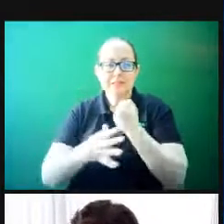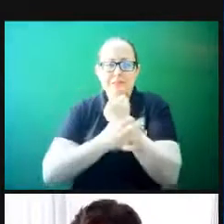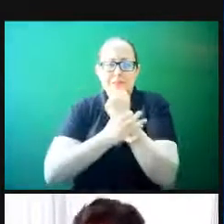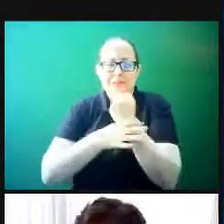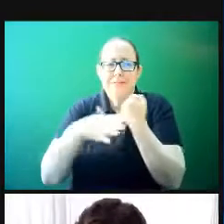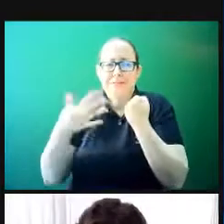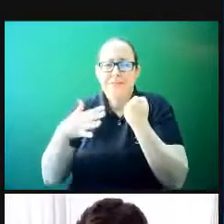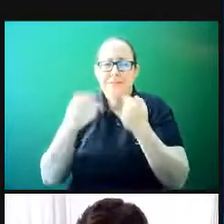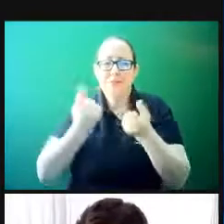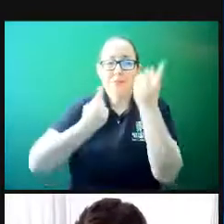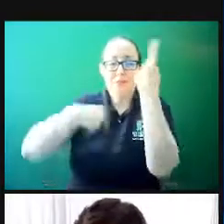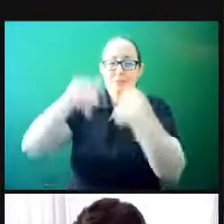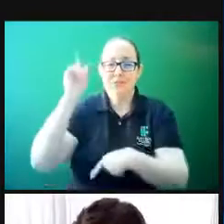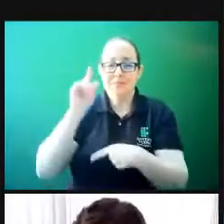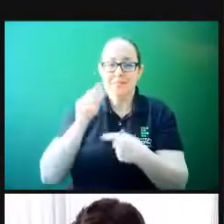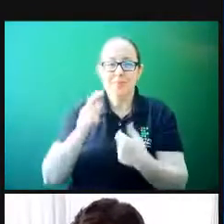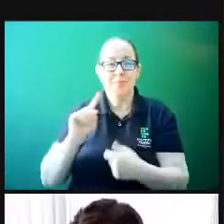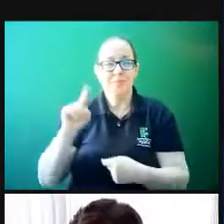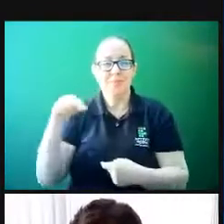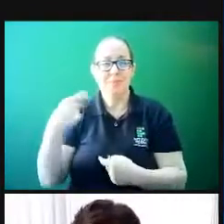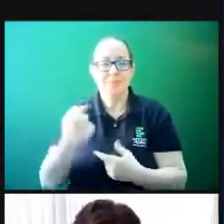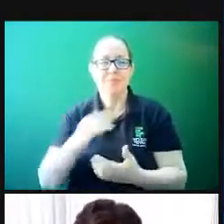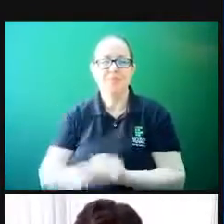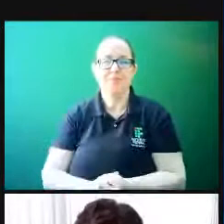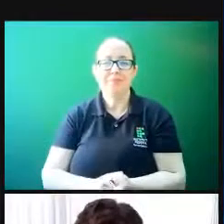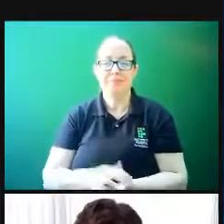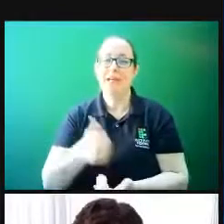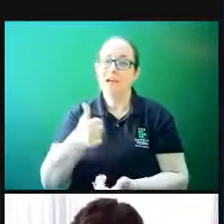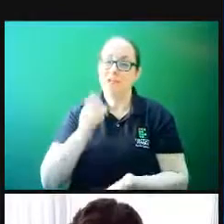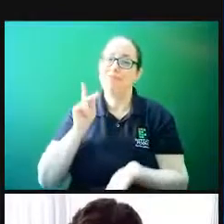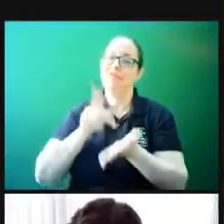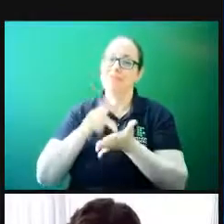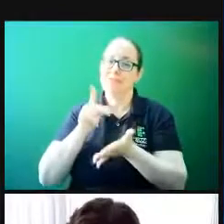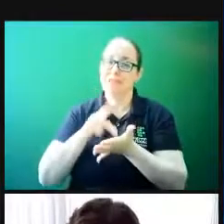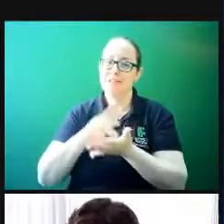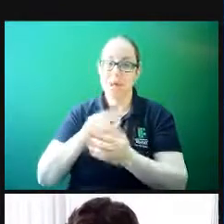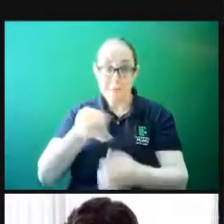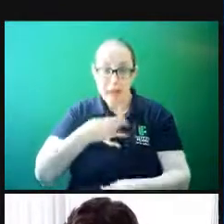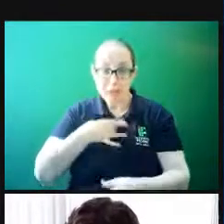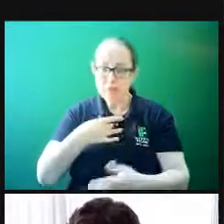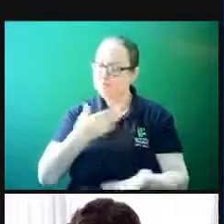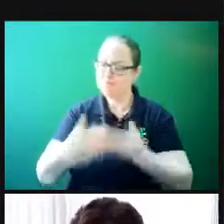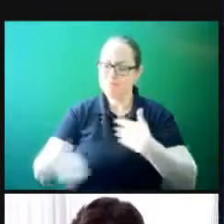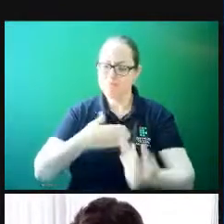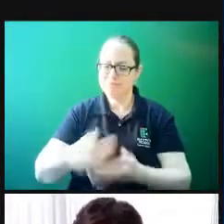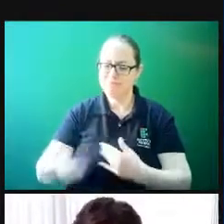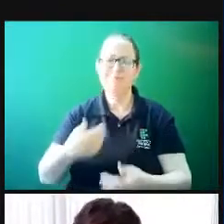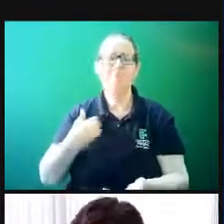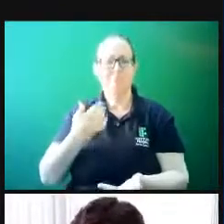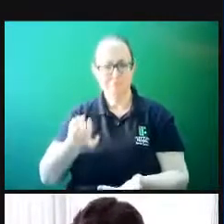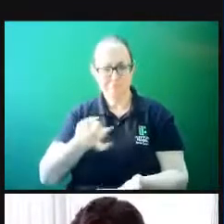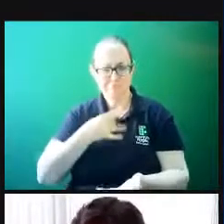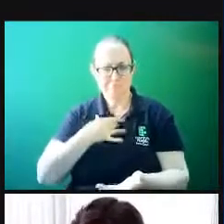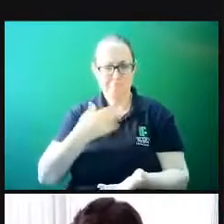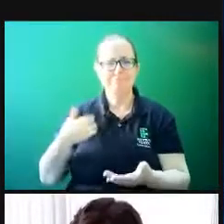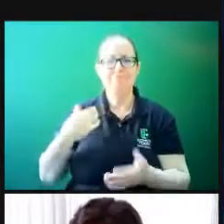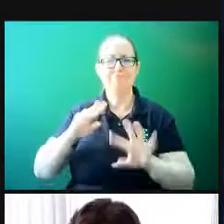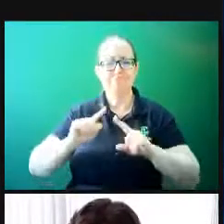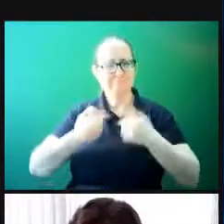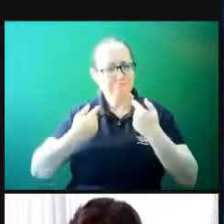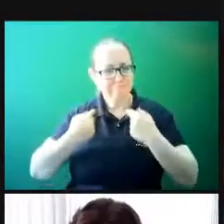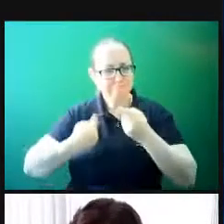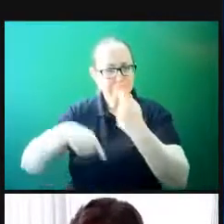na sequência. É mais ou menos aquilo, né, Daiane? Vai estar com medo, vai com medo mesmo, né? Desafio da superação,